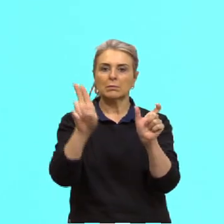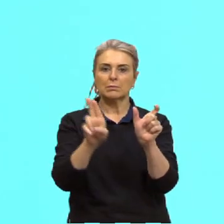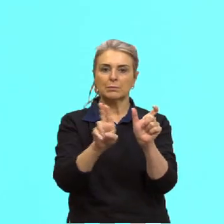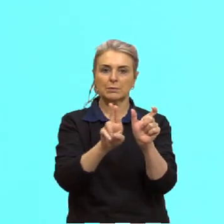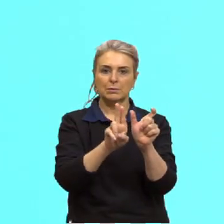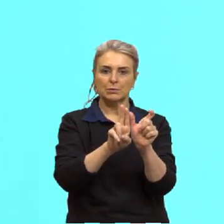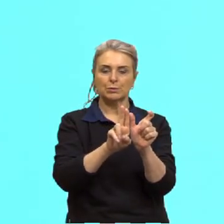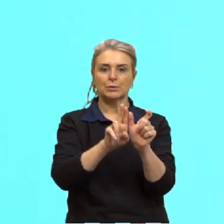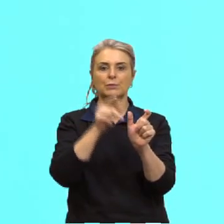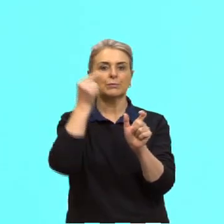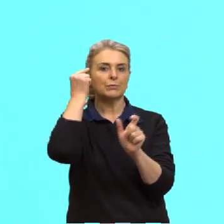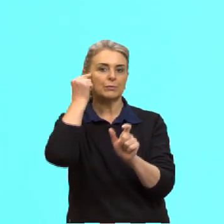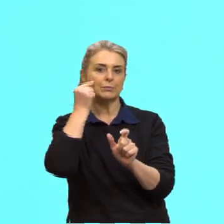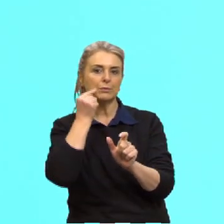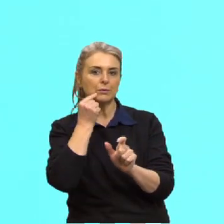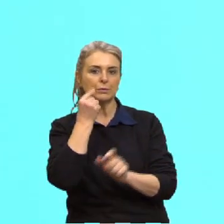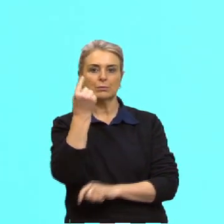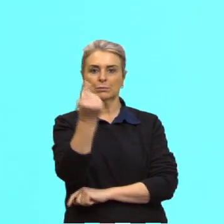feminino singular.